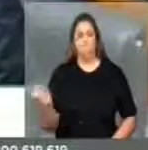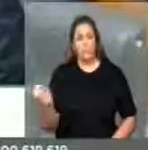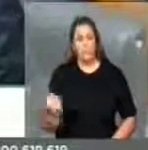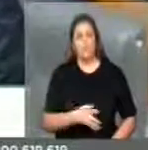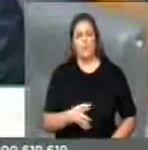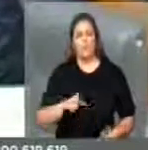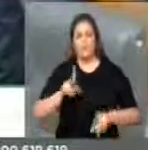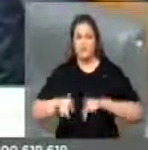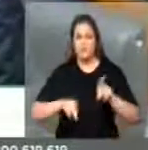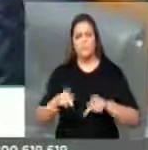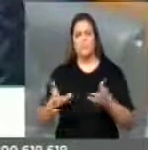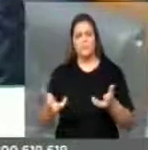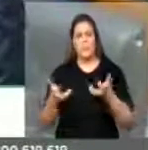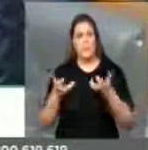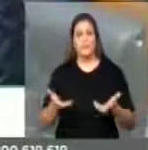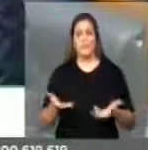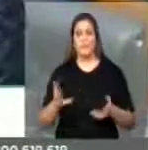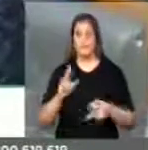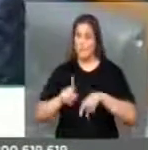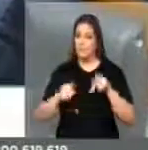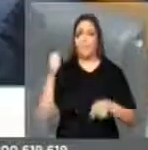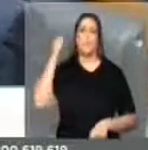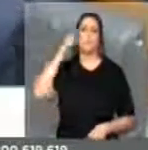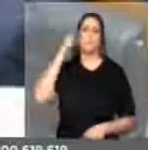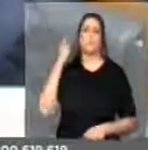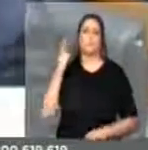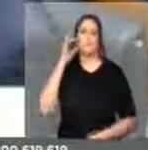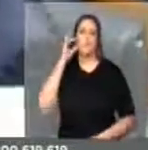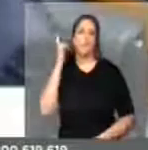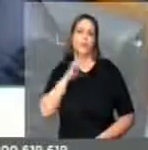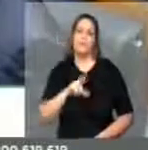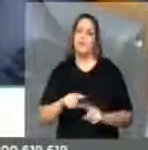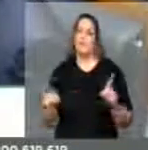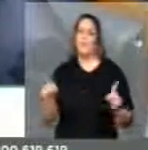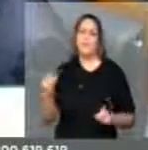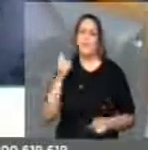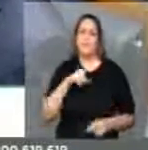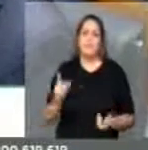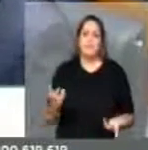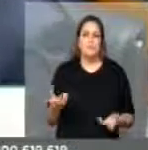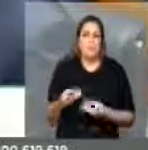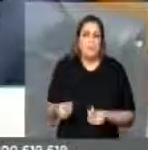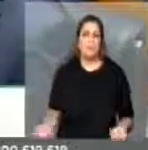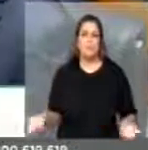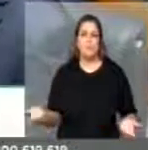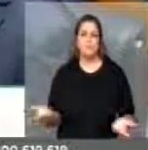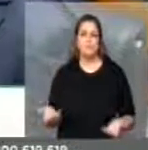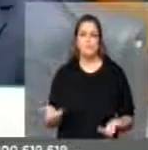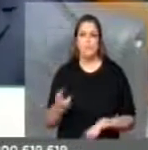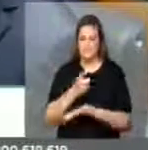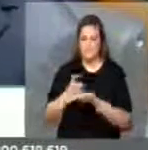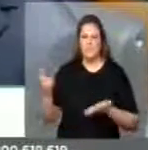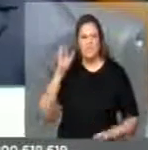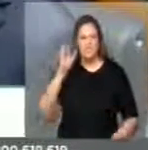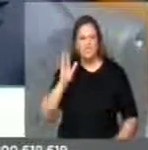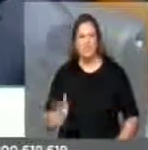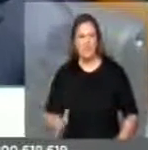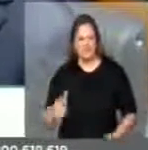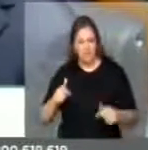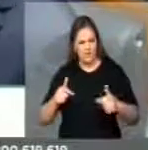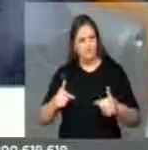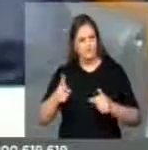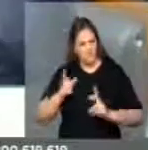brasileiros apostaram que a presidente Dilma iria construir. Ela apenas destruiu o nosso país. Portanto, impeachment já. Vamos em frente para um